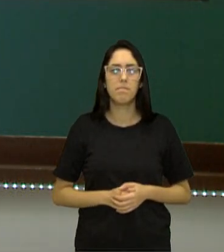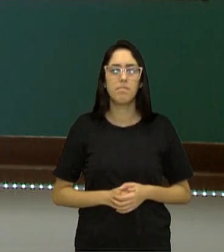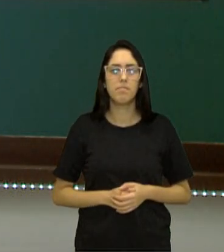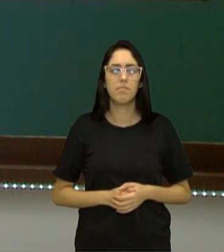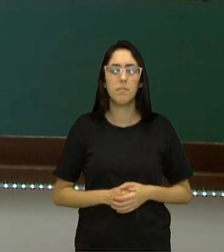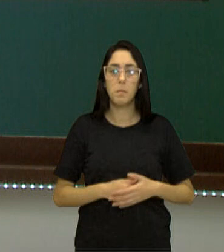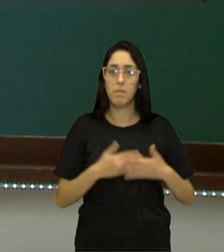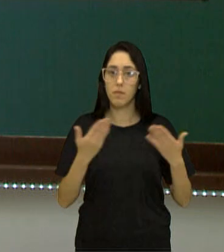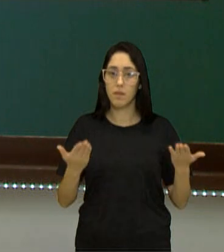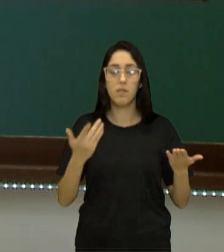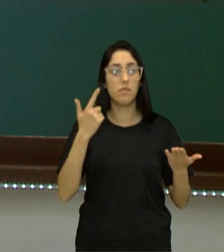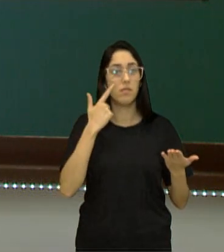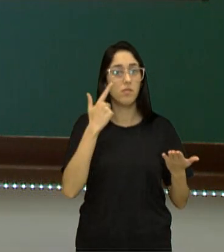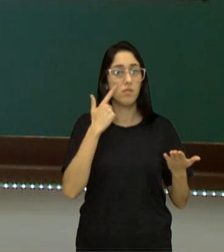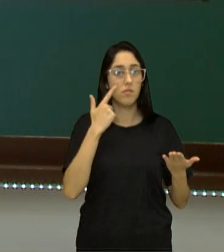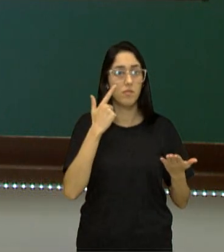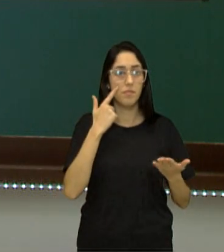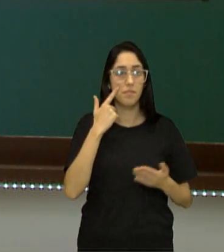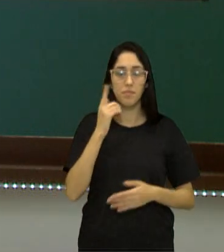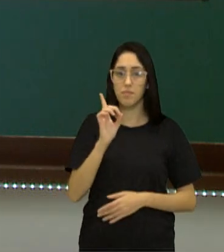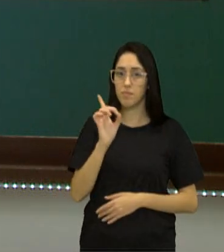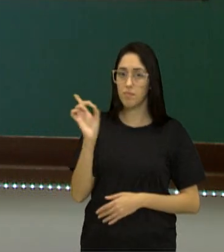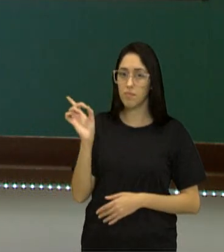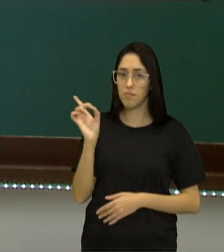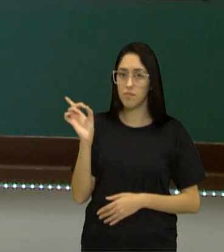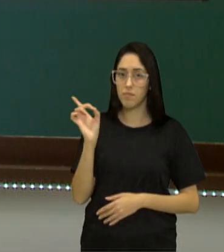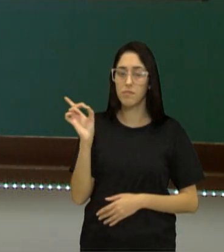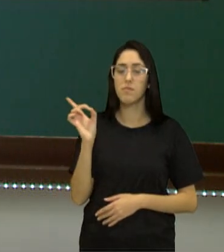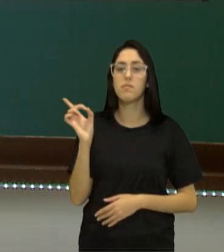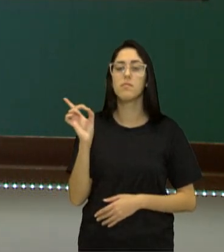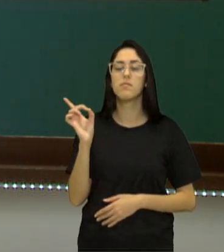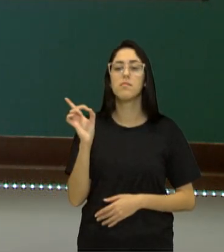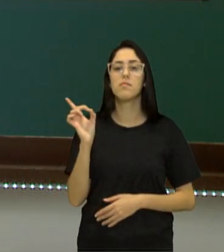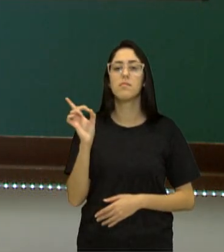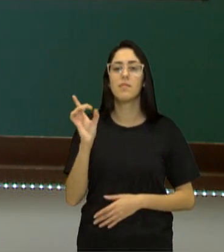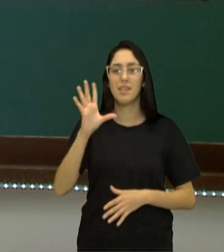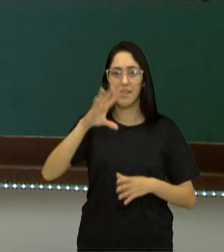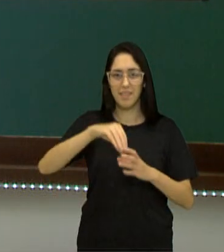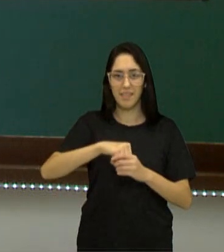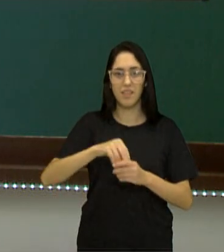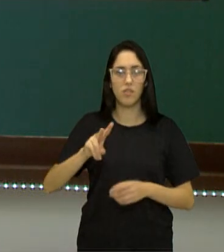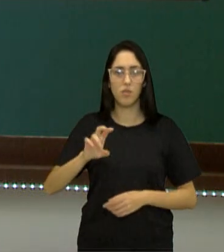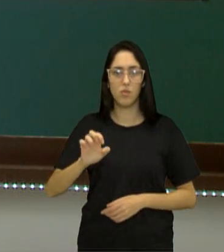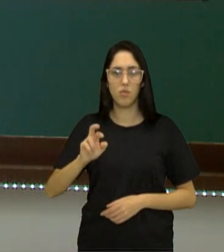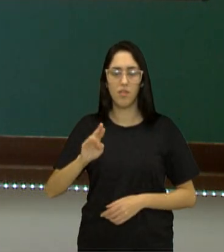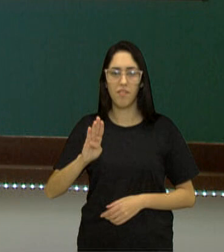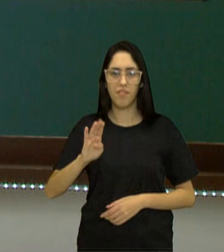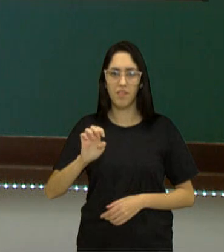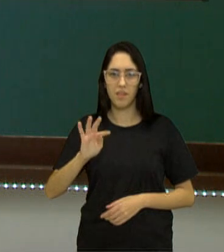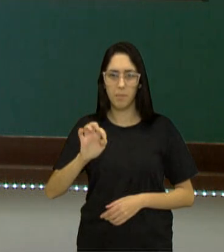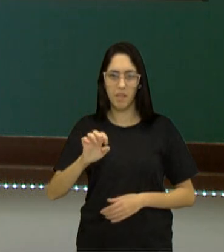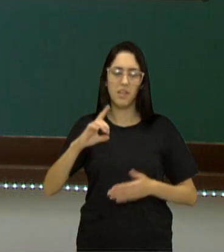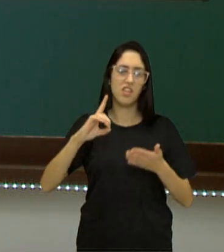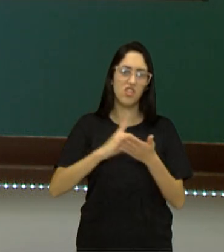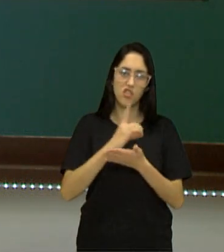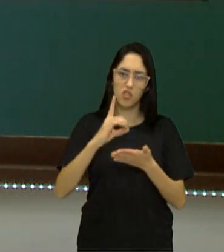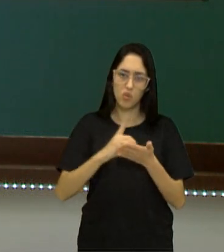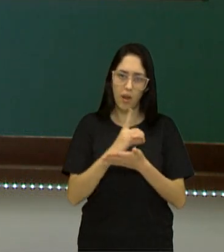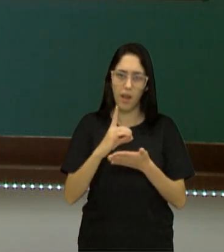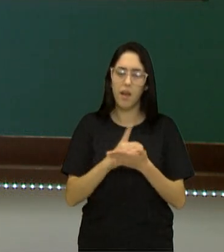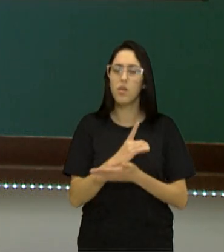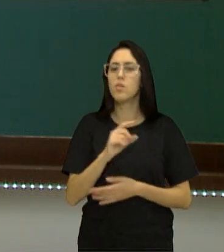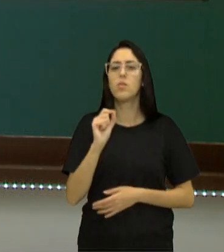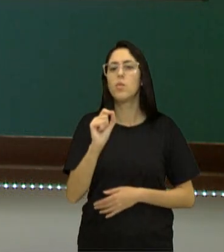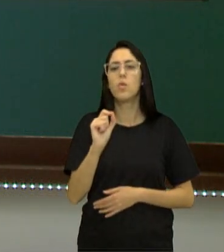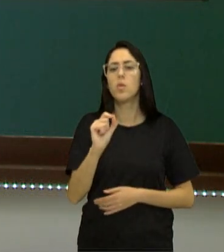observar dentro de um verbete, de um dicionário online, como que